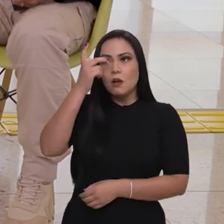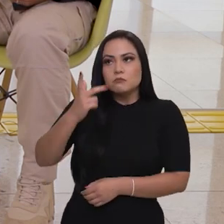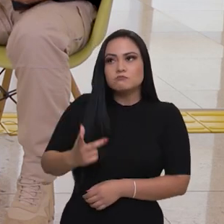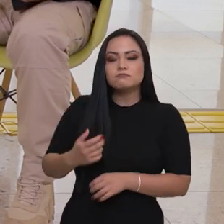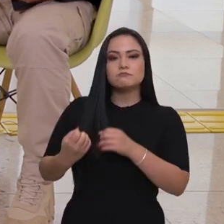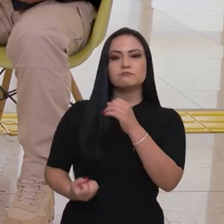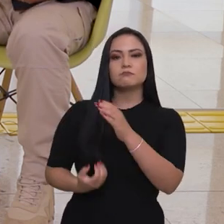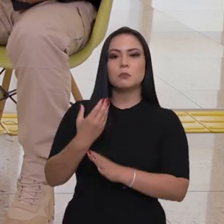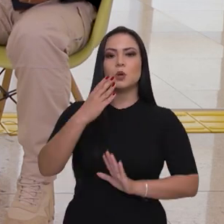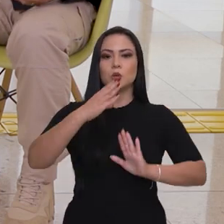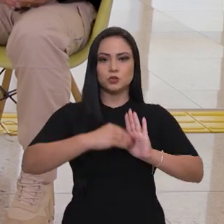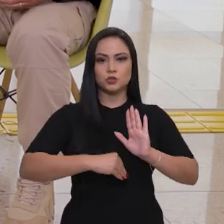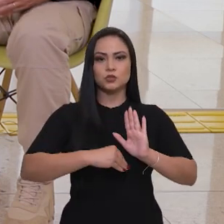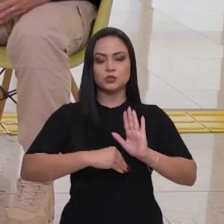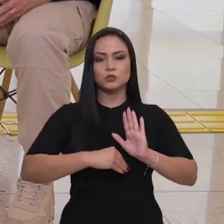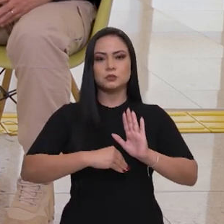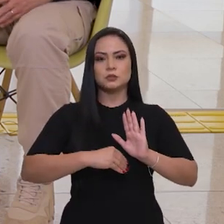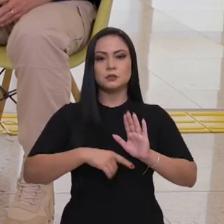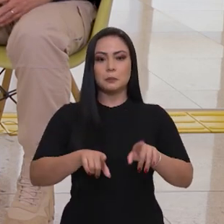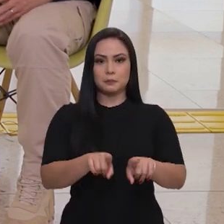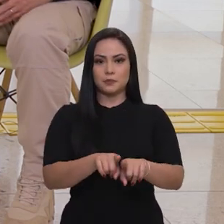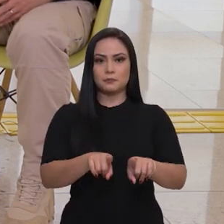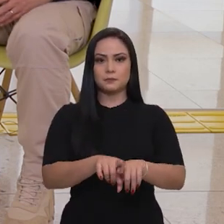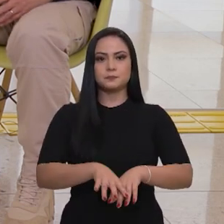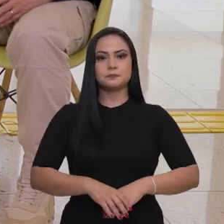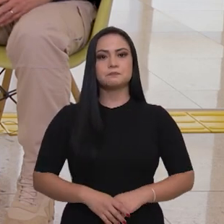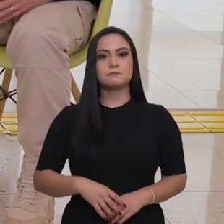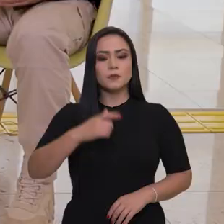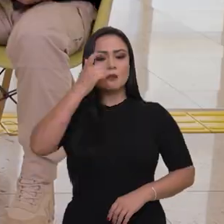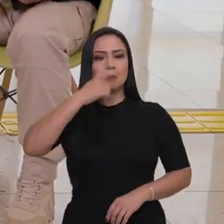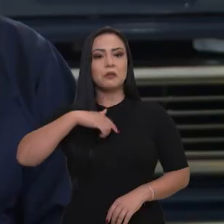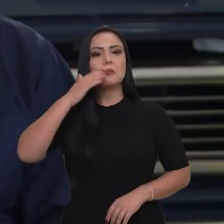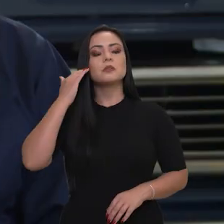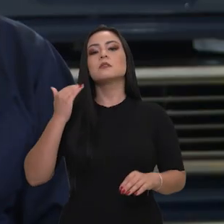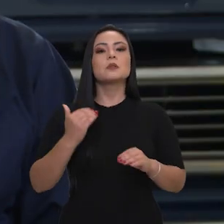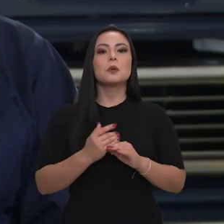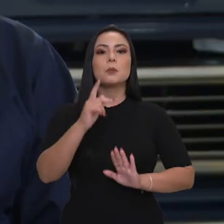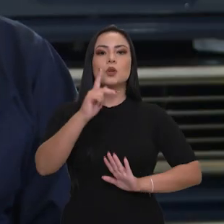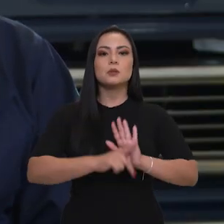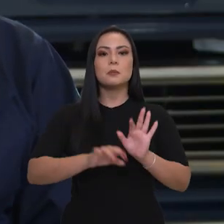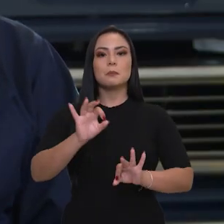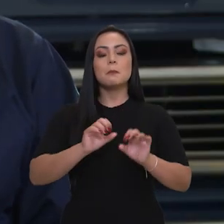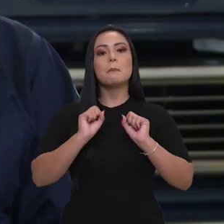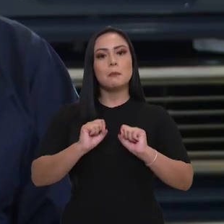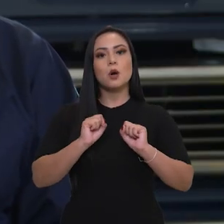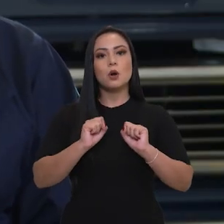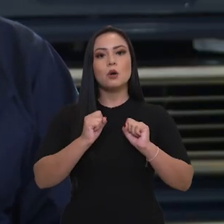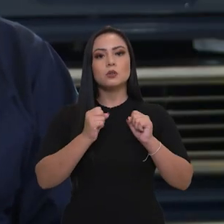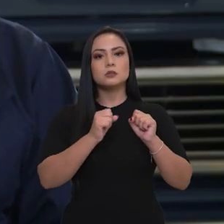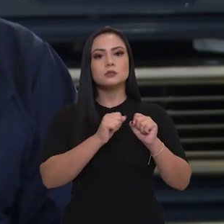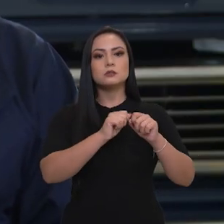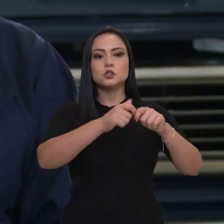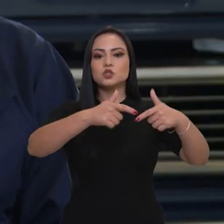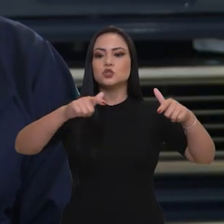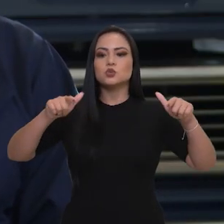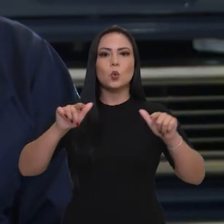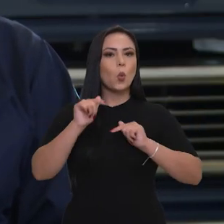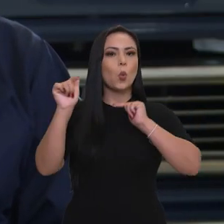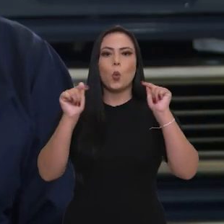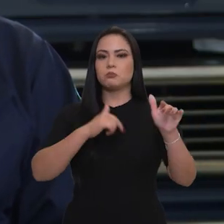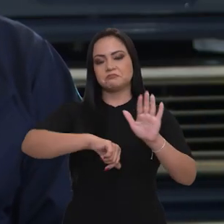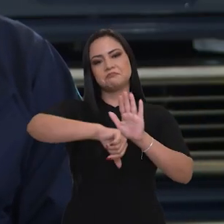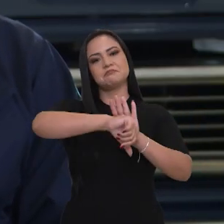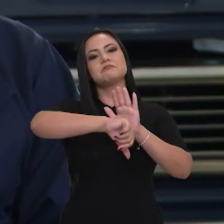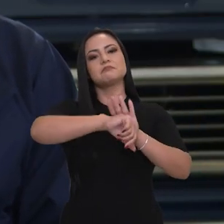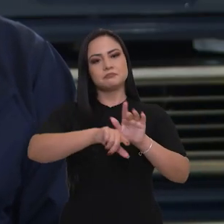expertise criada na modalidade, inclusive, eu entendo que o projeto MAP-AR pode ser estendido para outros